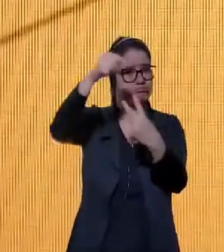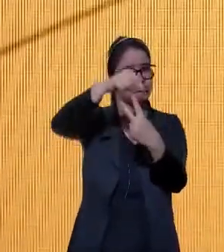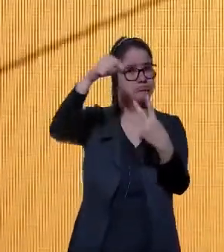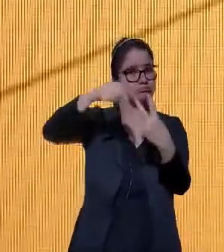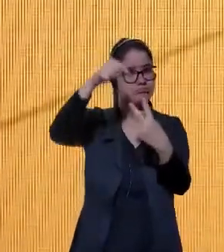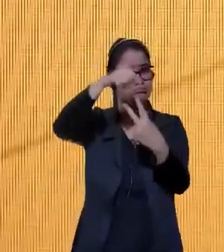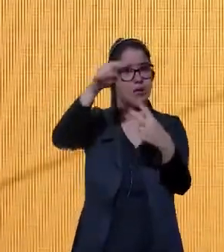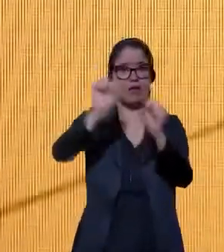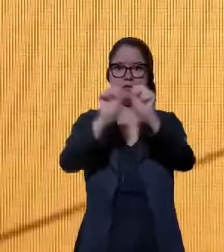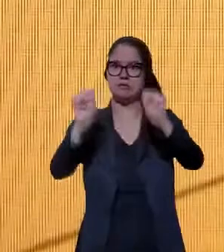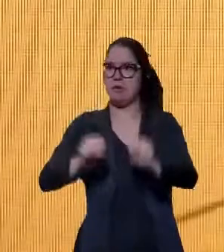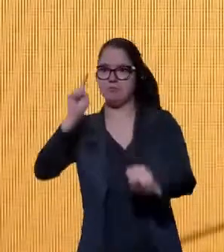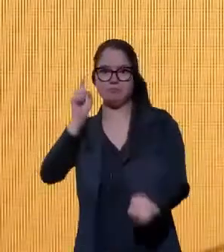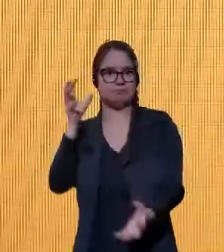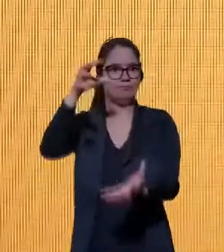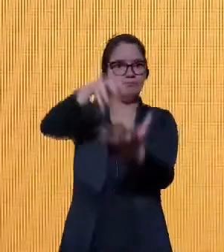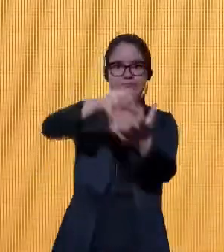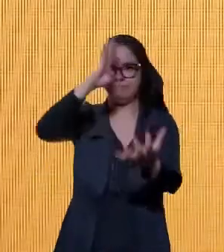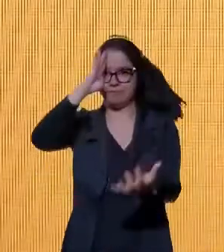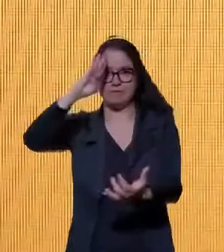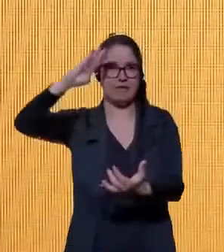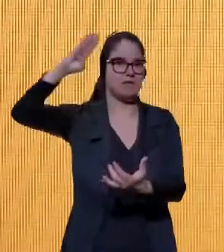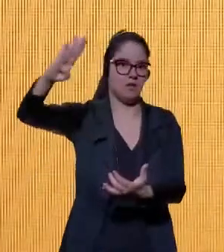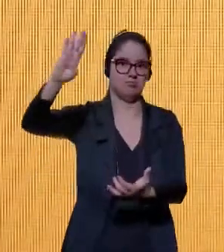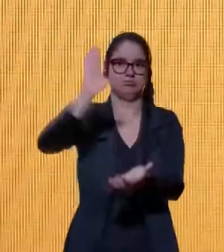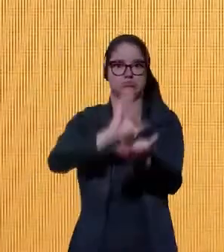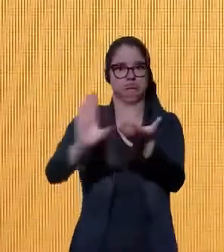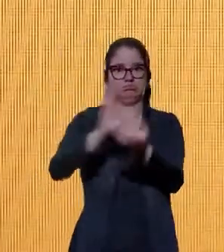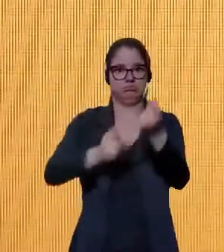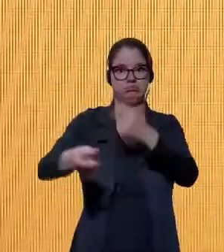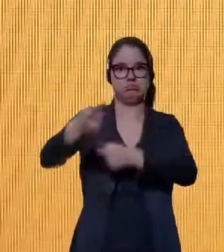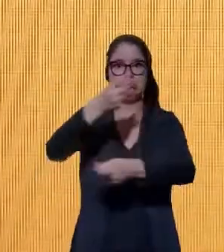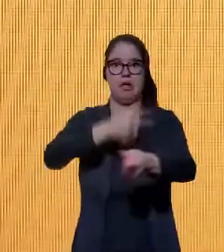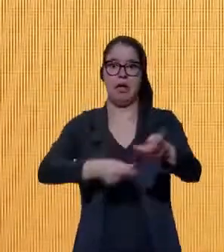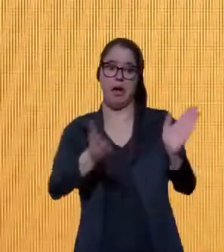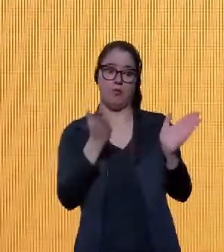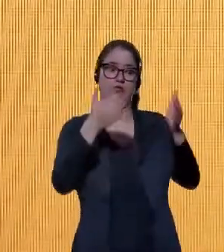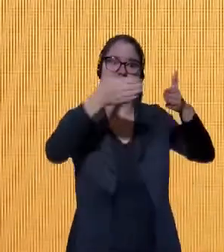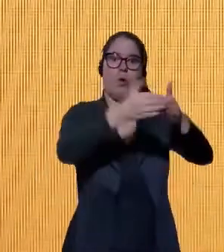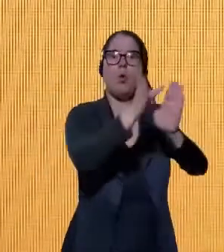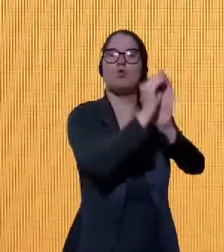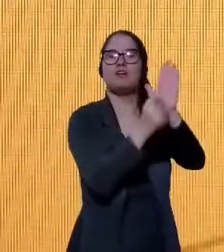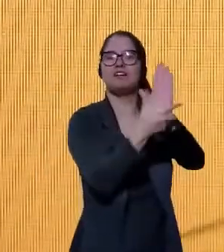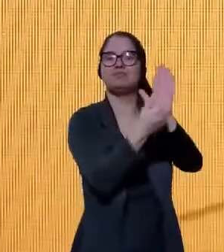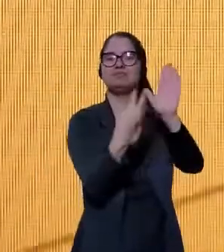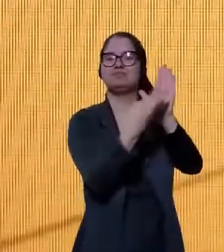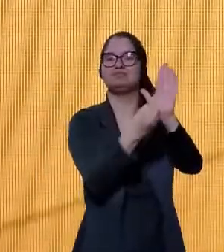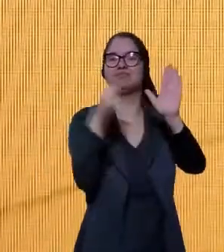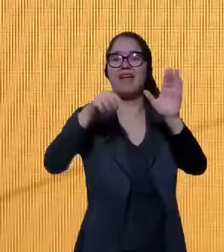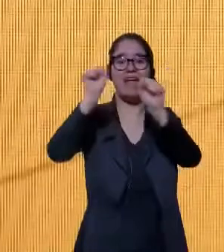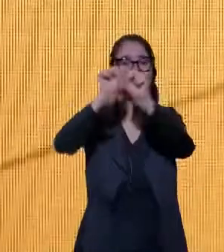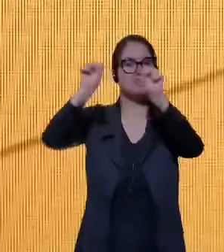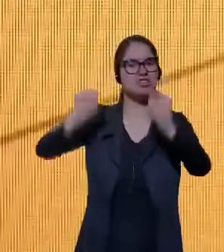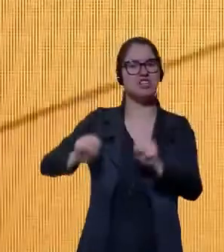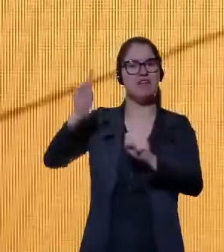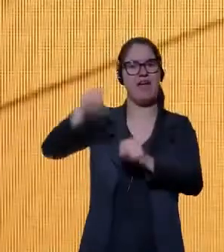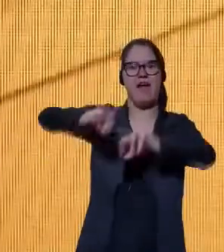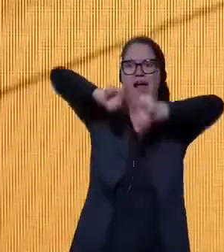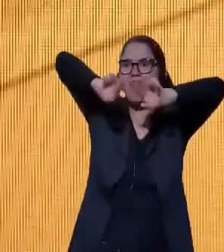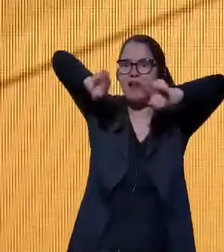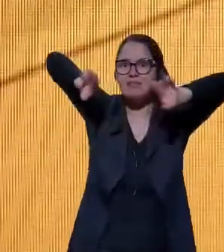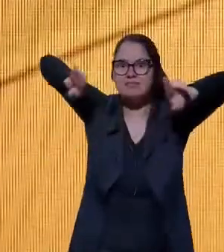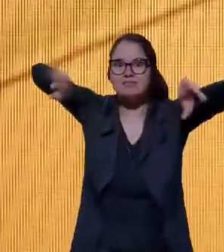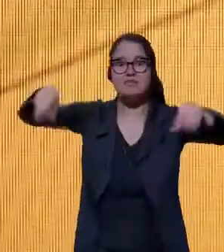posição central para o financiamento da agenda sustentável no Brasil, a sua heterogeneidade e